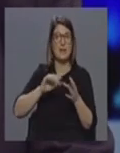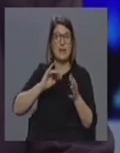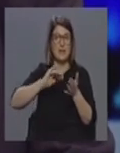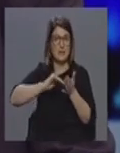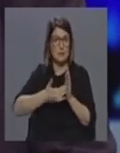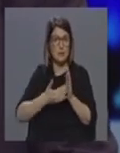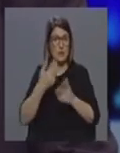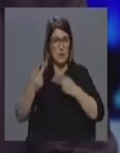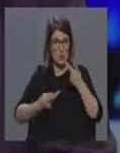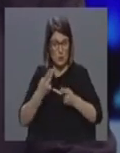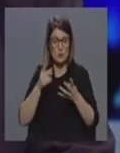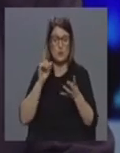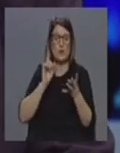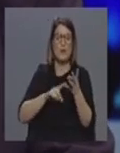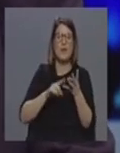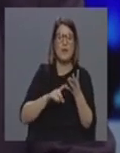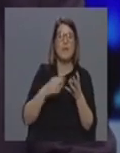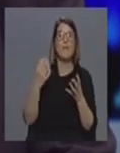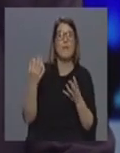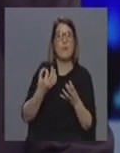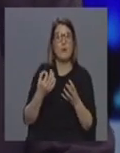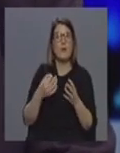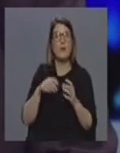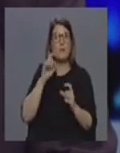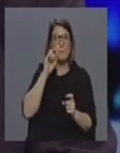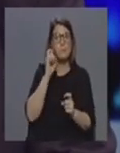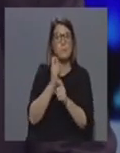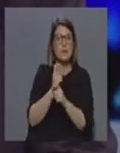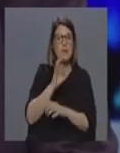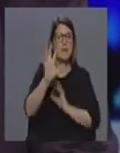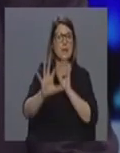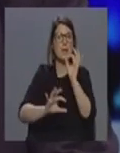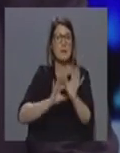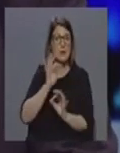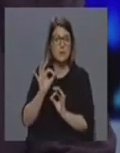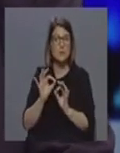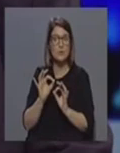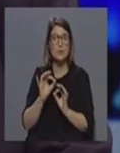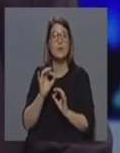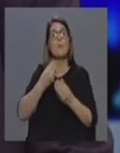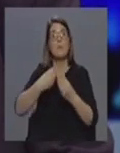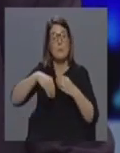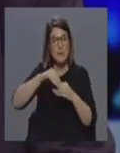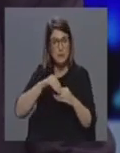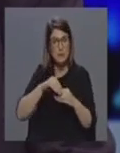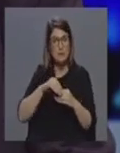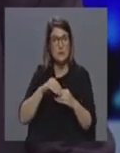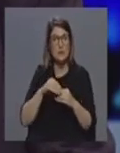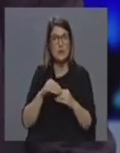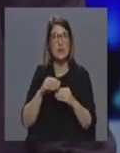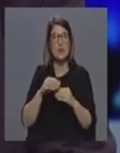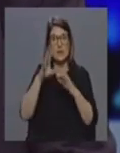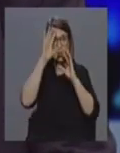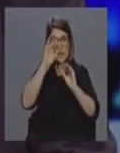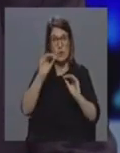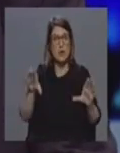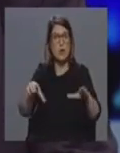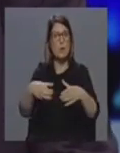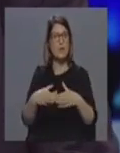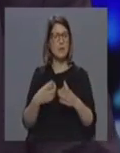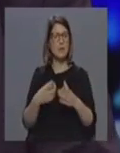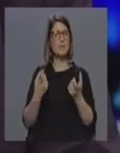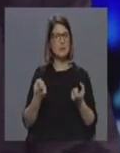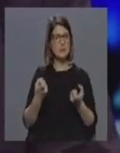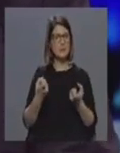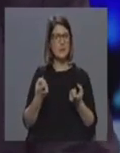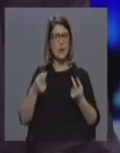diagnósticos fazemos a implementação das vigilâncias e dos tratamentos e ainda fazemos ensino na comunidade quando for preciso A nossa reunião